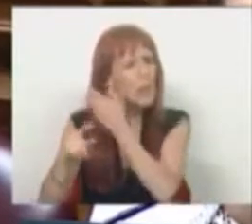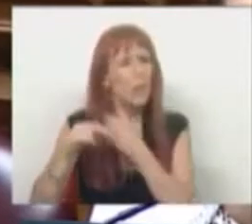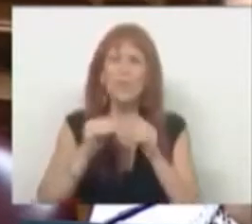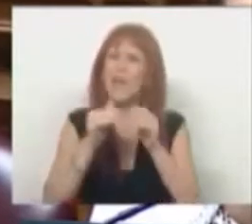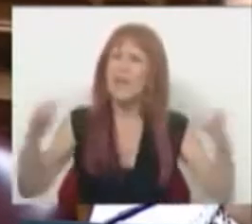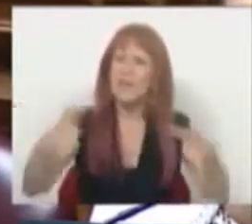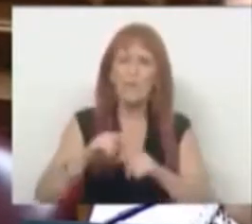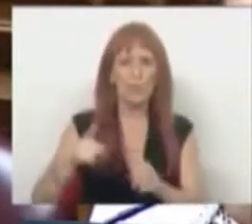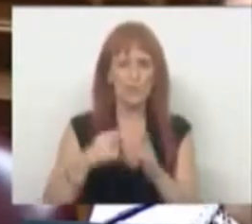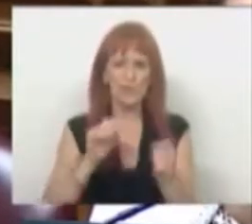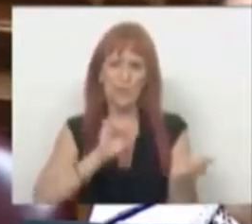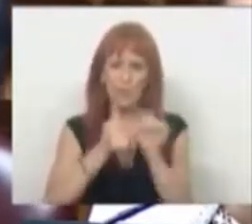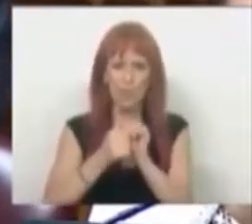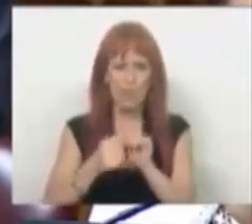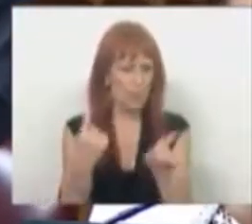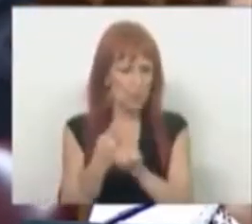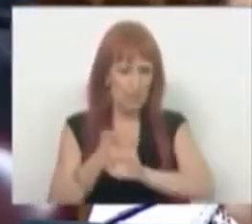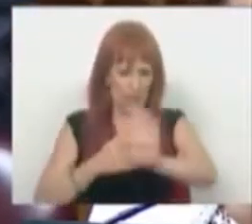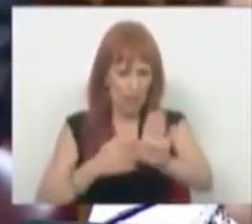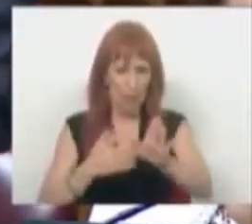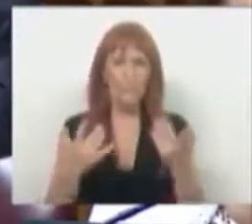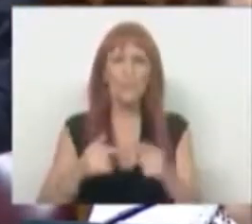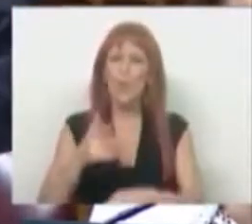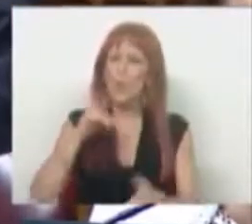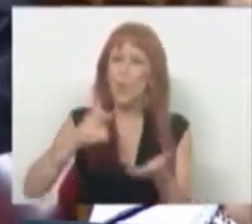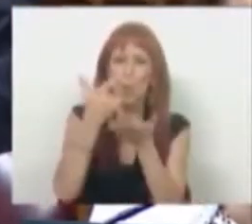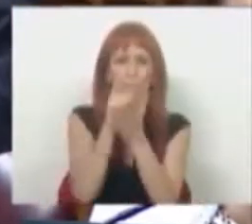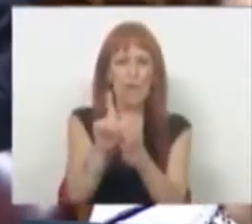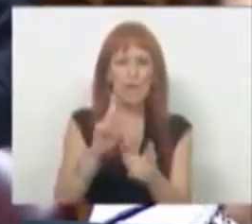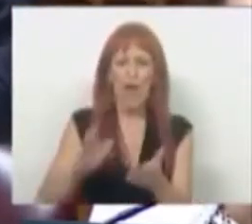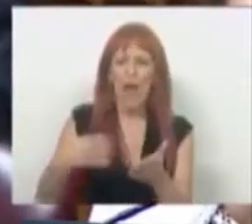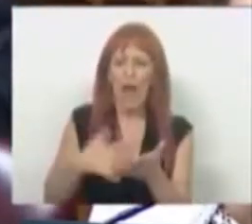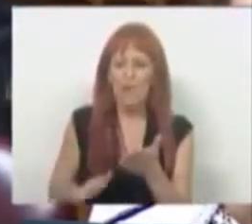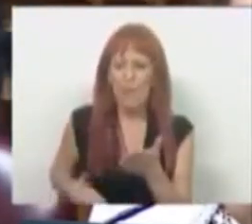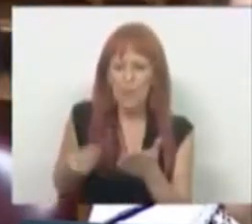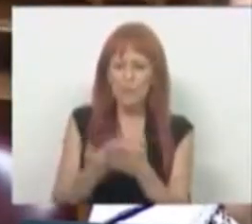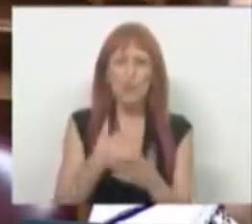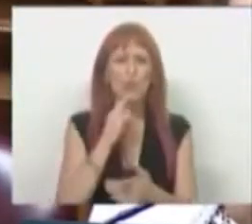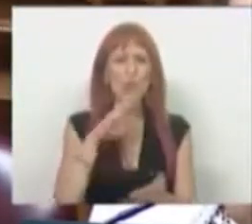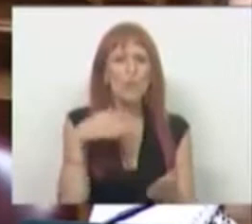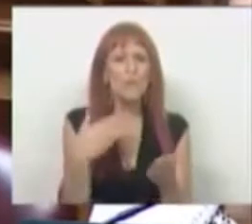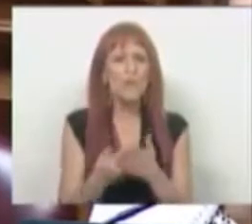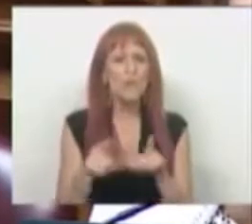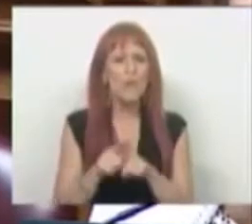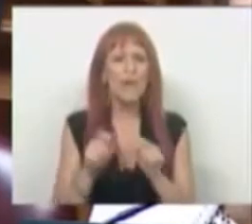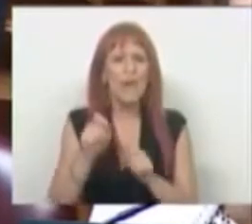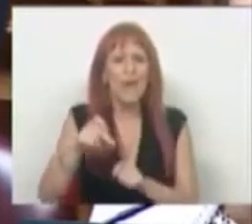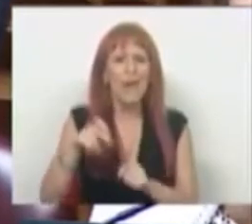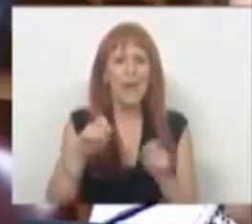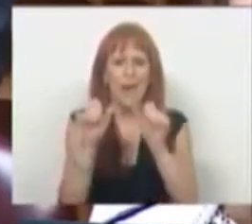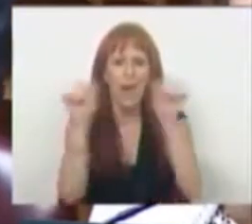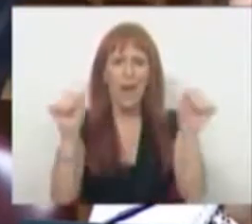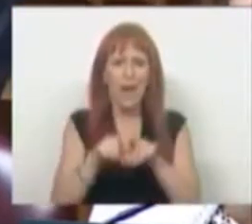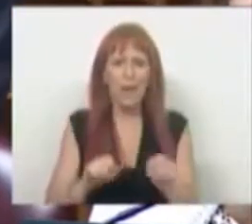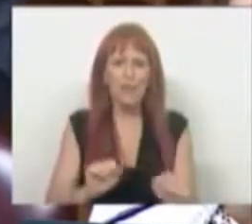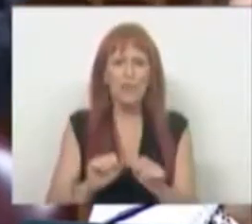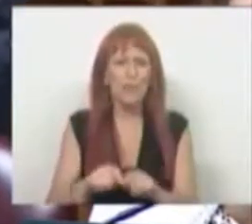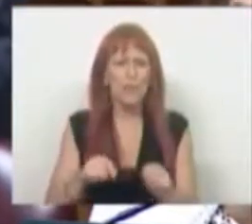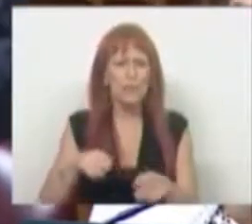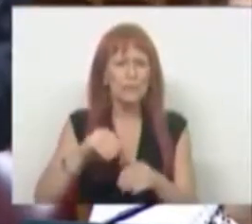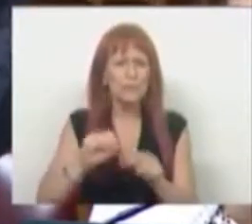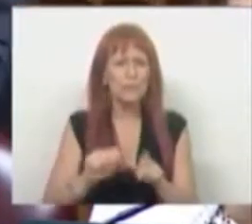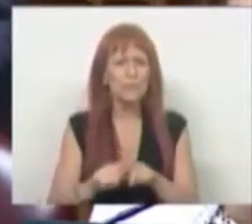escala do que precisamos para mudar as coisas. O LIVRE quer propor aquilo a que chamamos as ecoprodutivas locais,